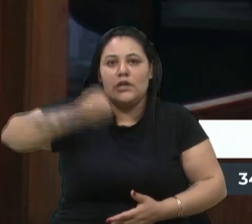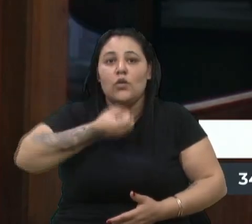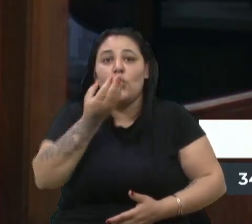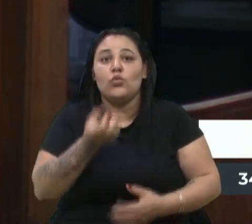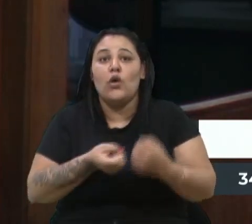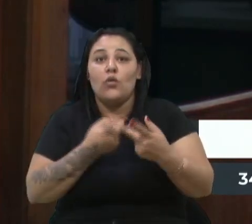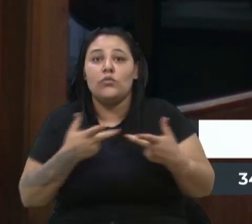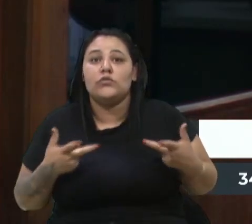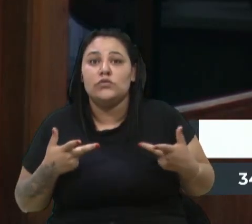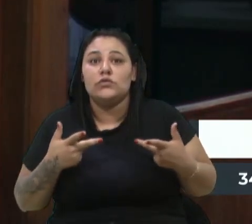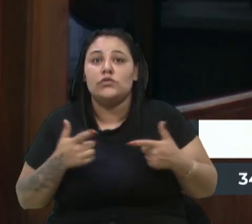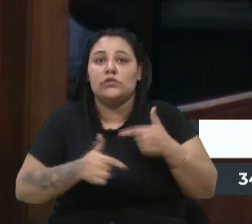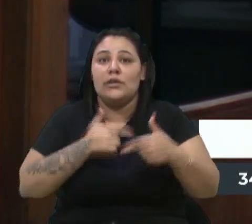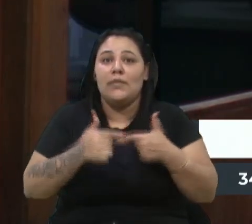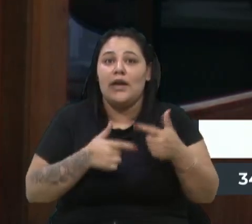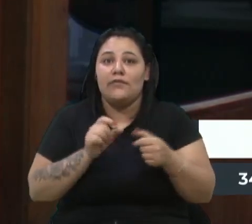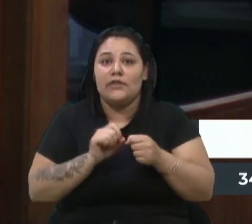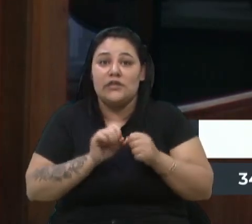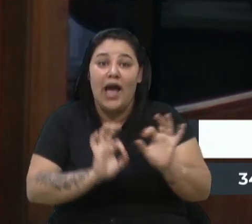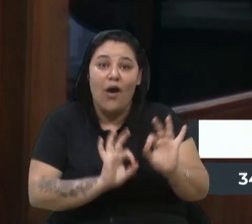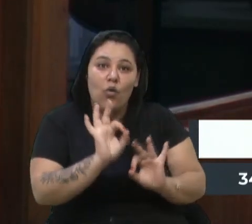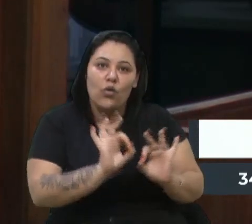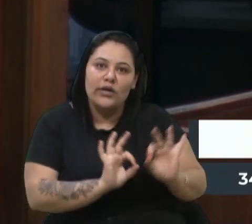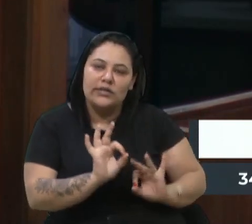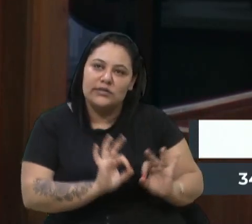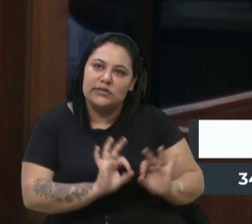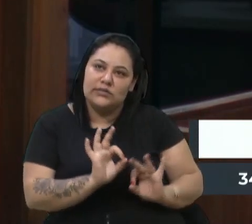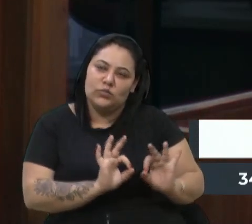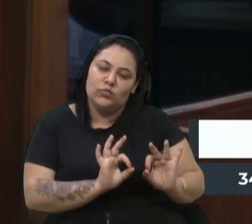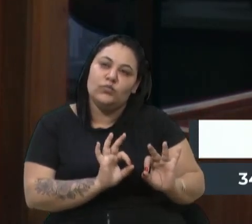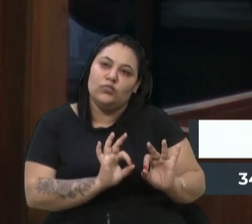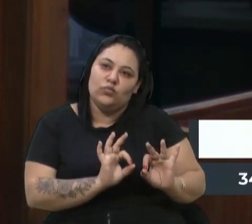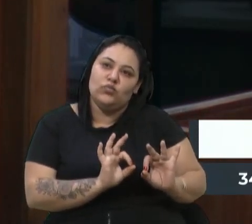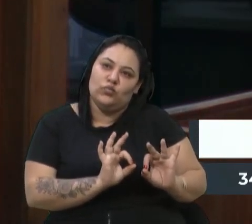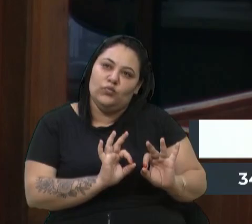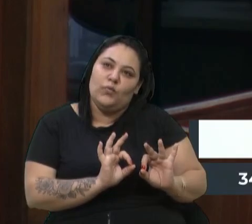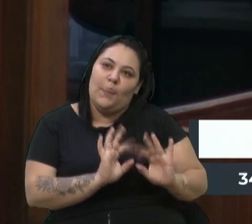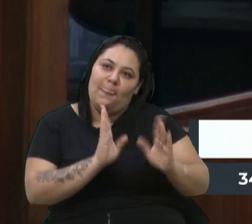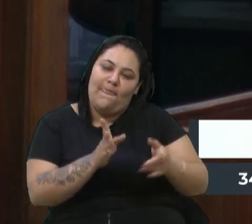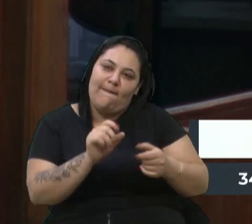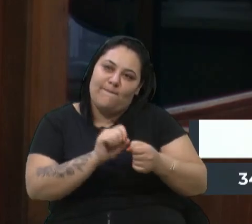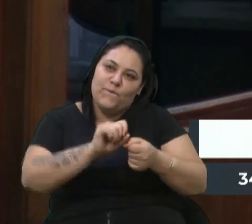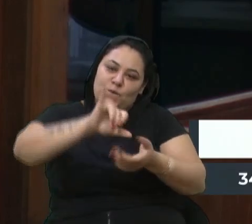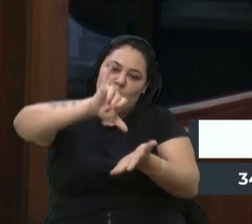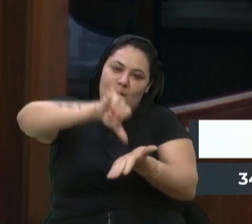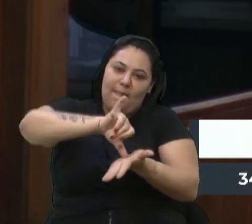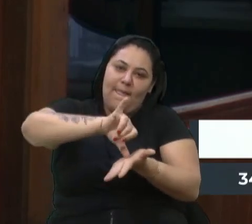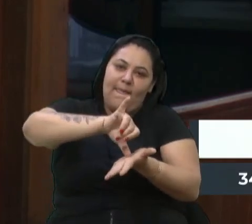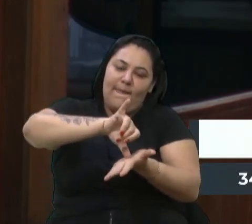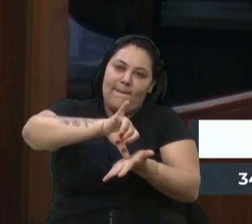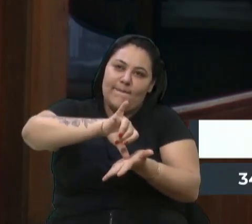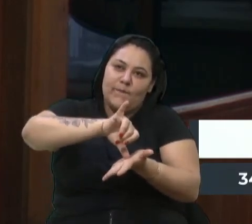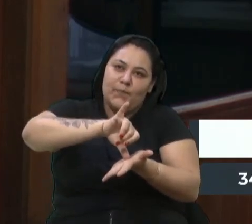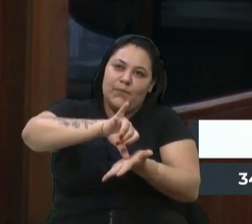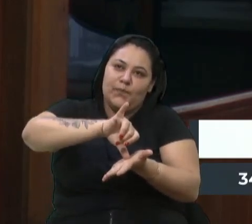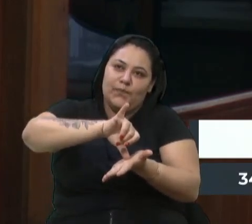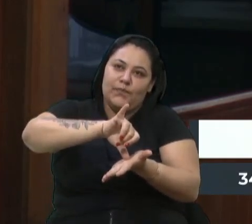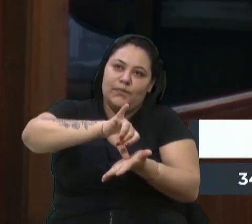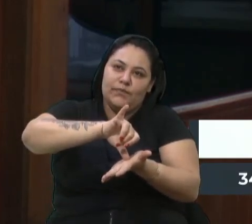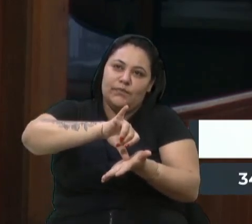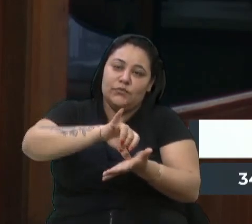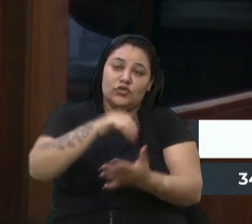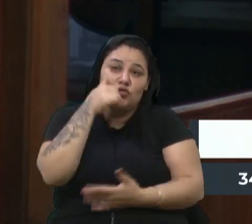o trabalho que eles estão fazendo, a organização do Centro de